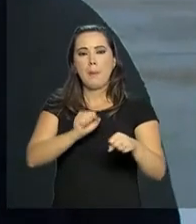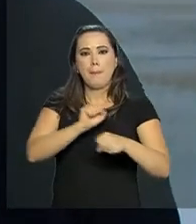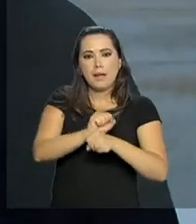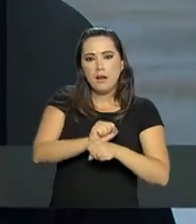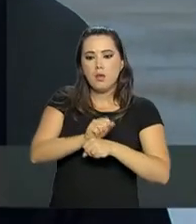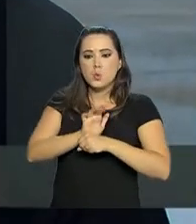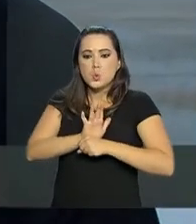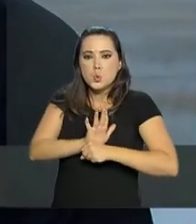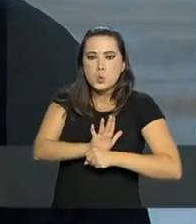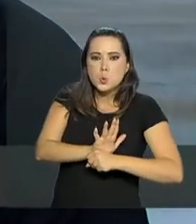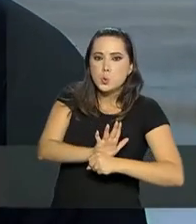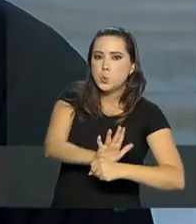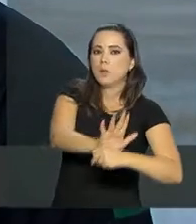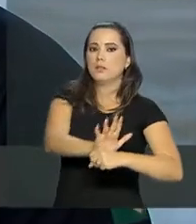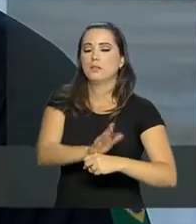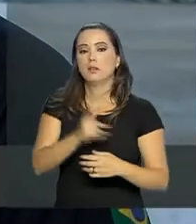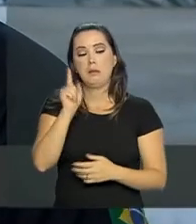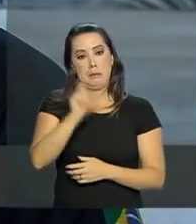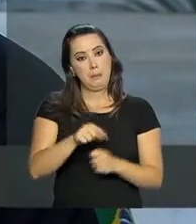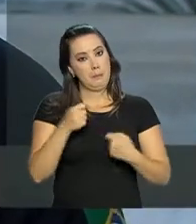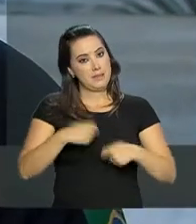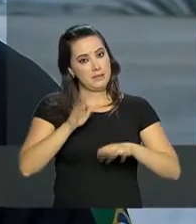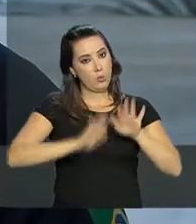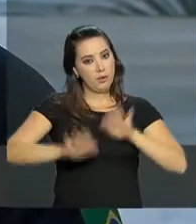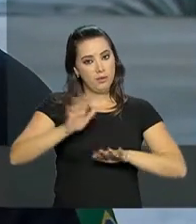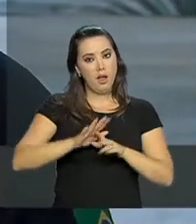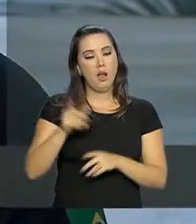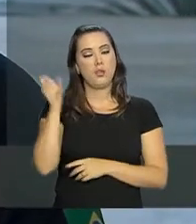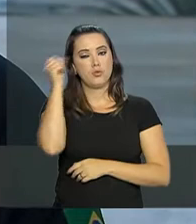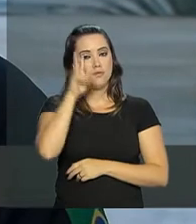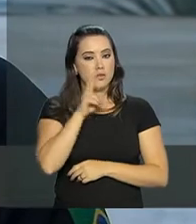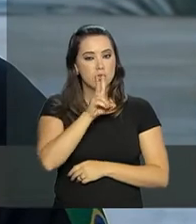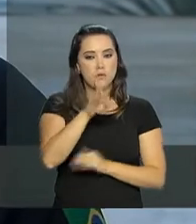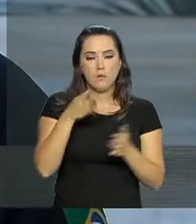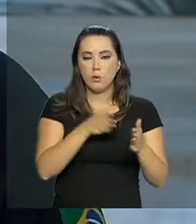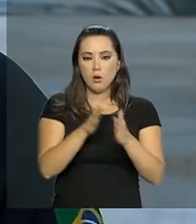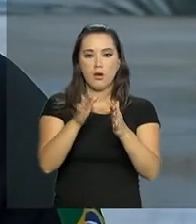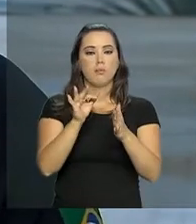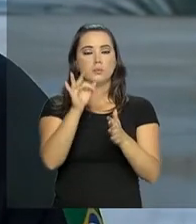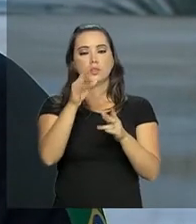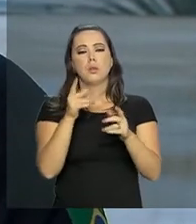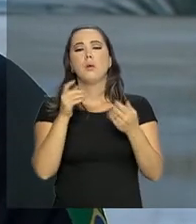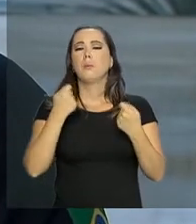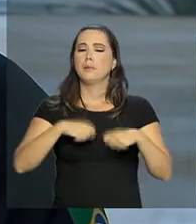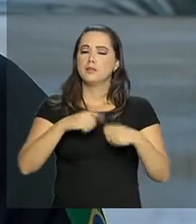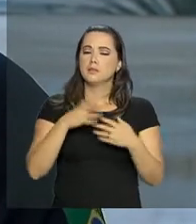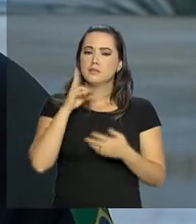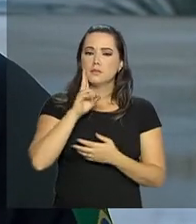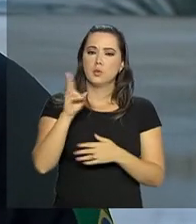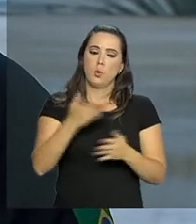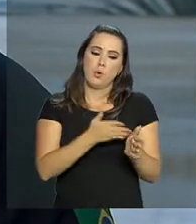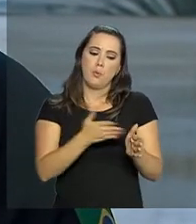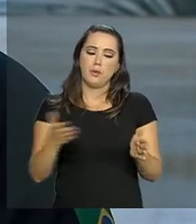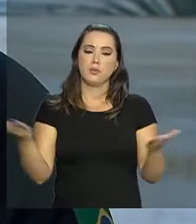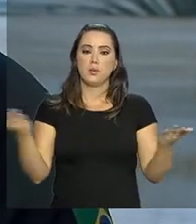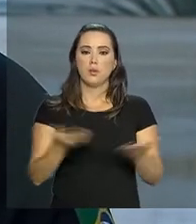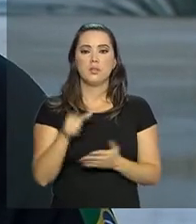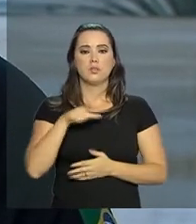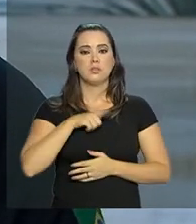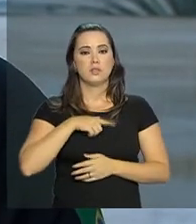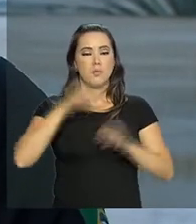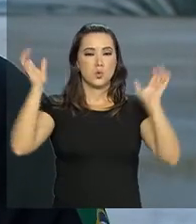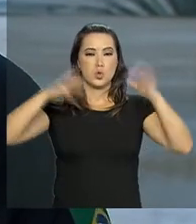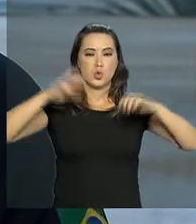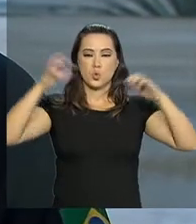difícil ver a estrada. Então é muito importante que a atenção seja redobrada nesses casos, ainda mais num período como nós temos nesse feriado, onde temos